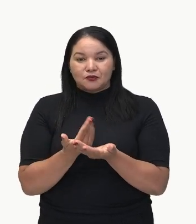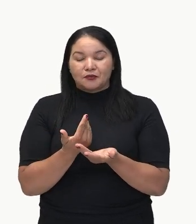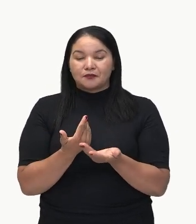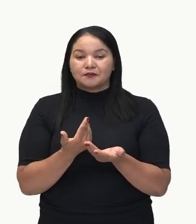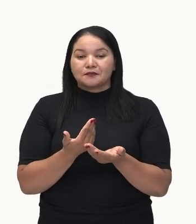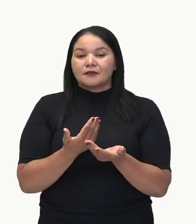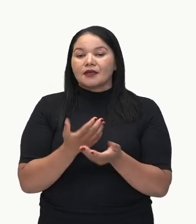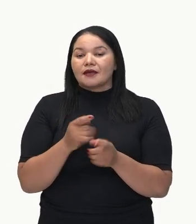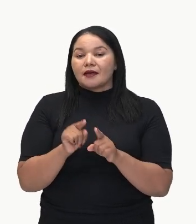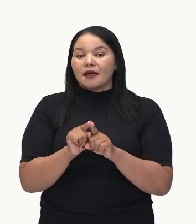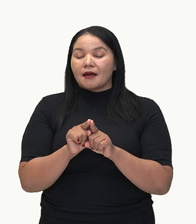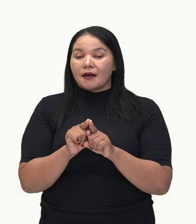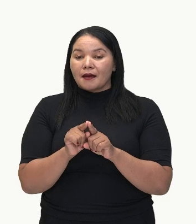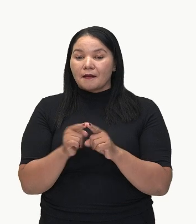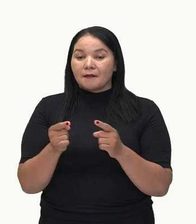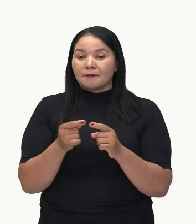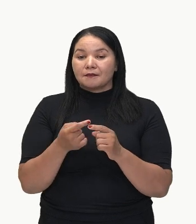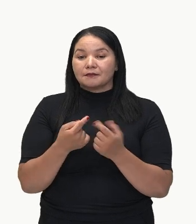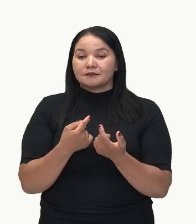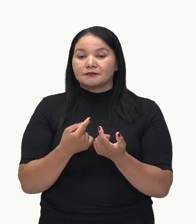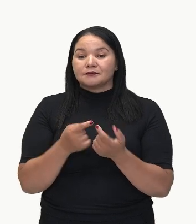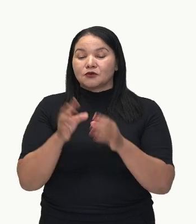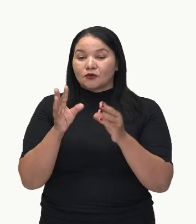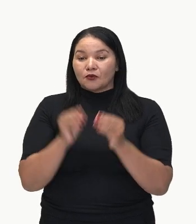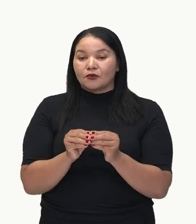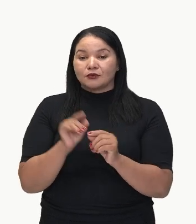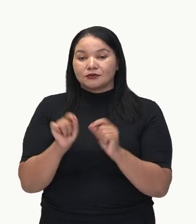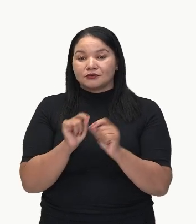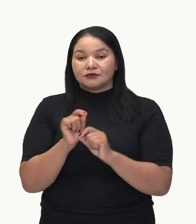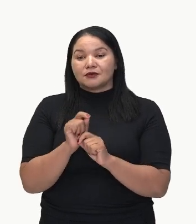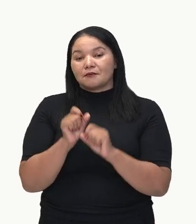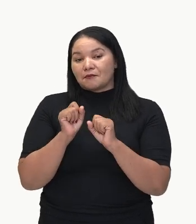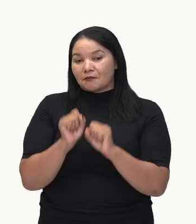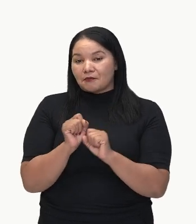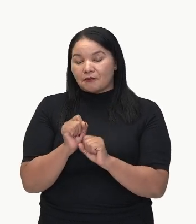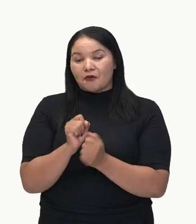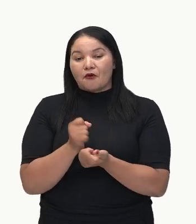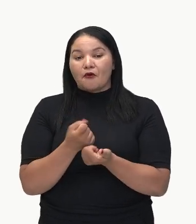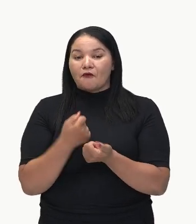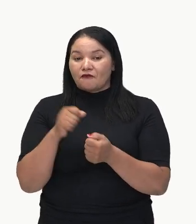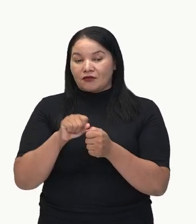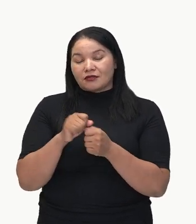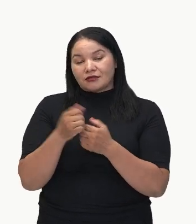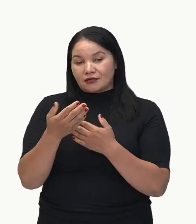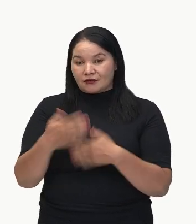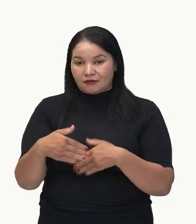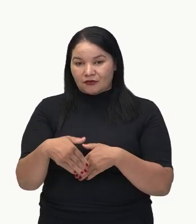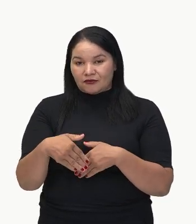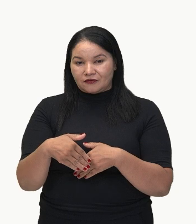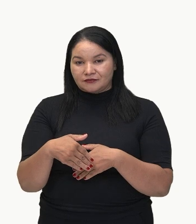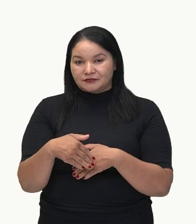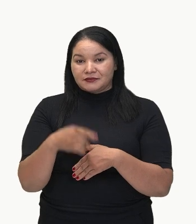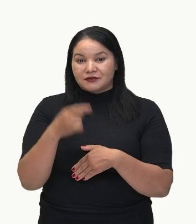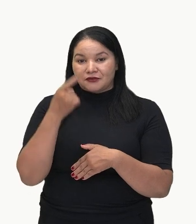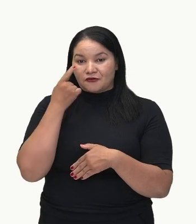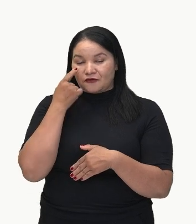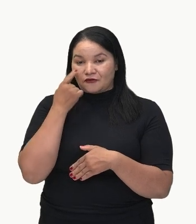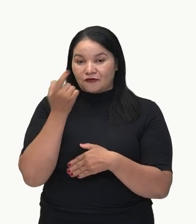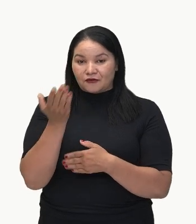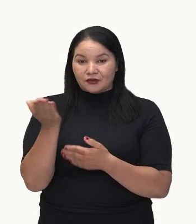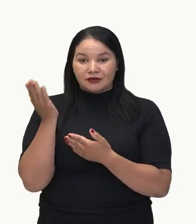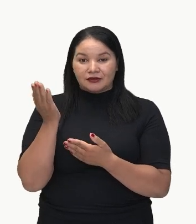portanto, concluindo, olha assim, pode fazer as provas. Notem que vai trazer a ideia de